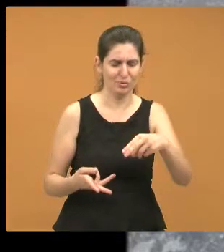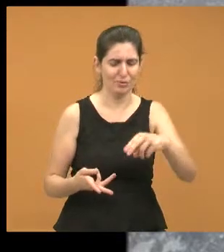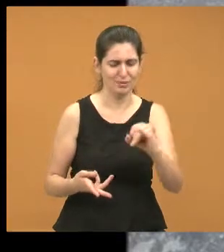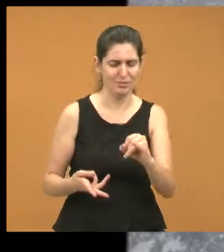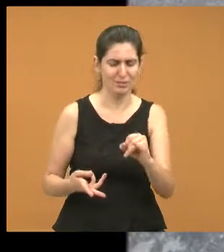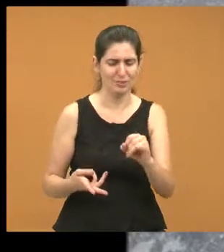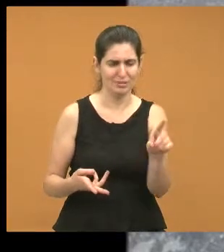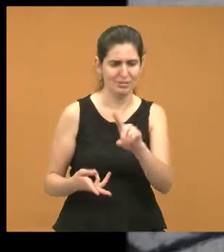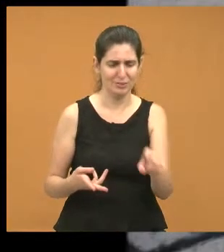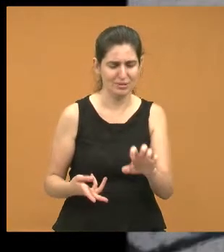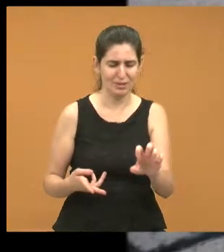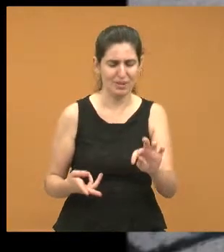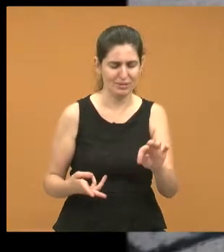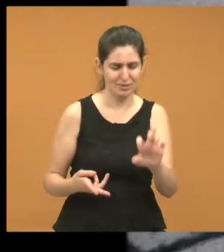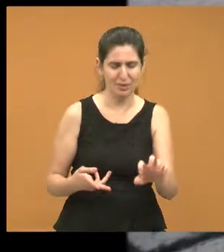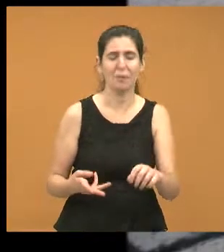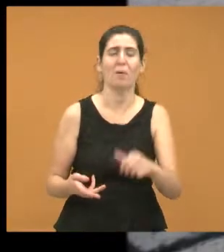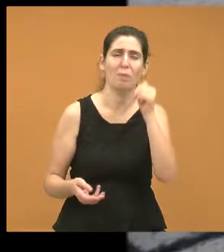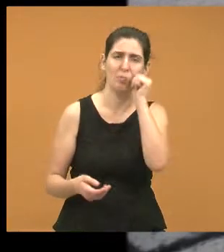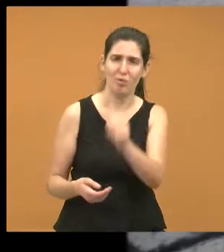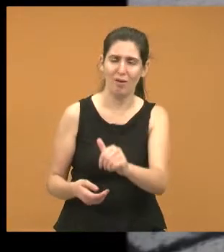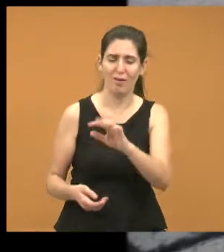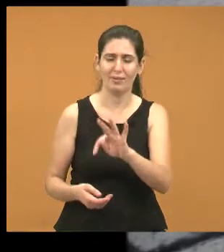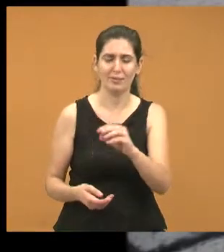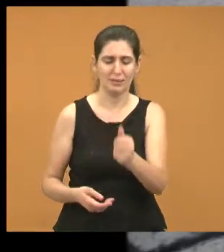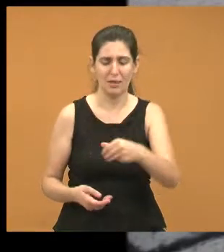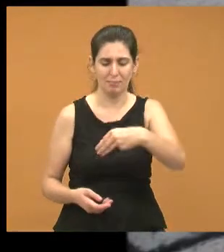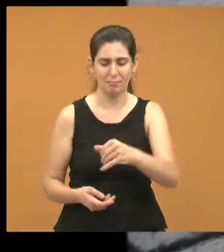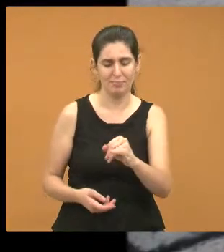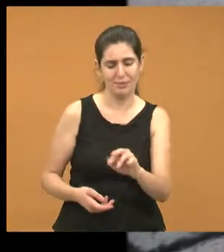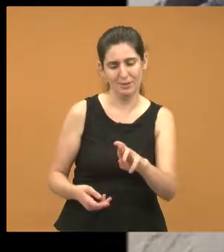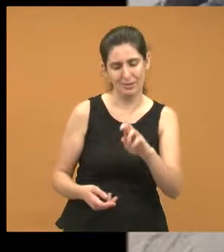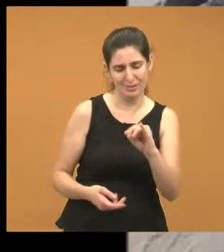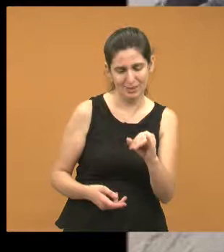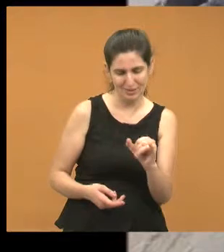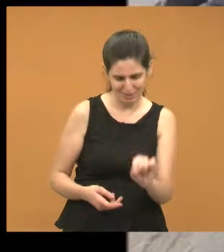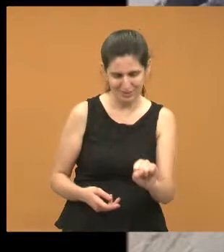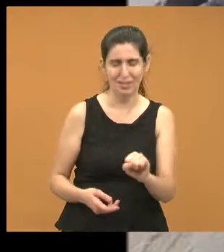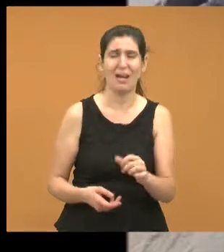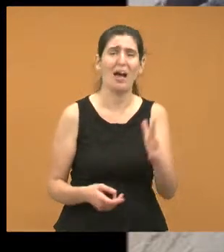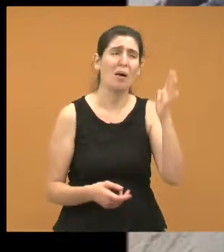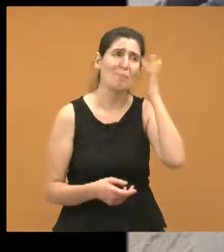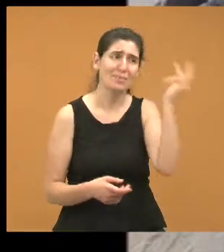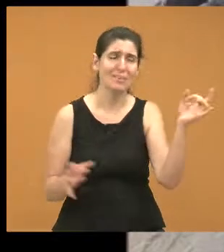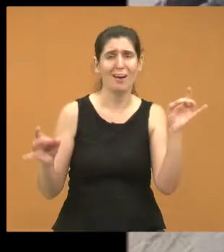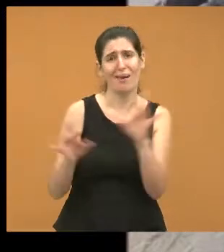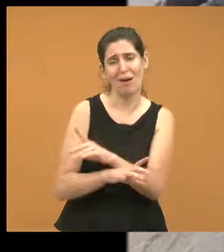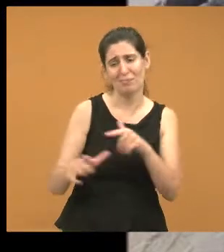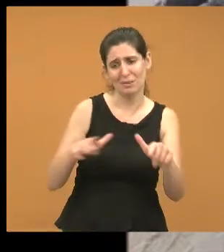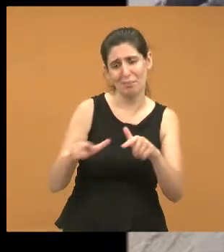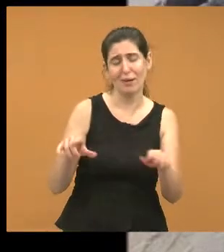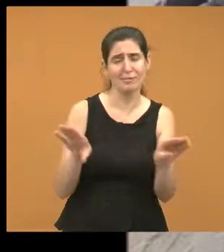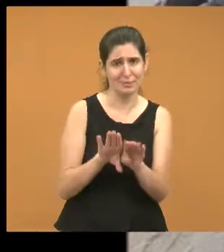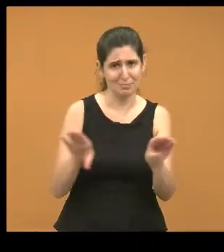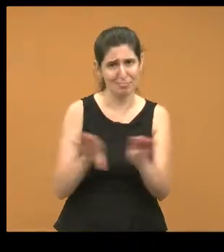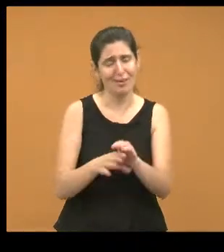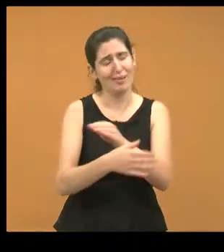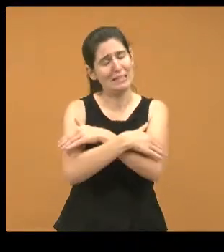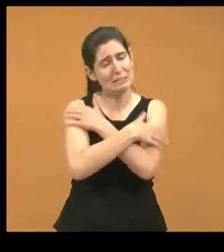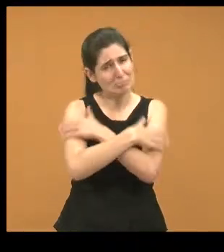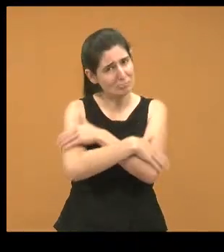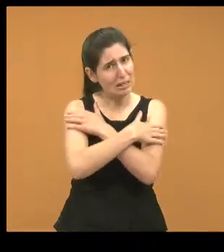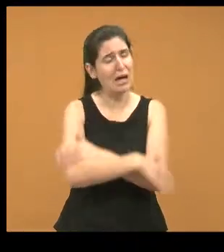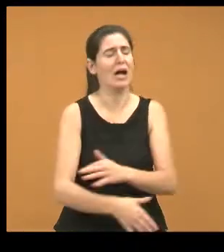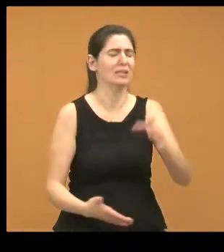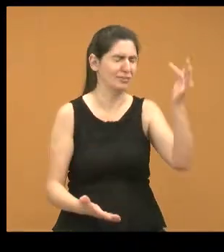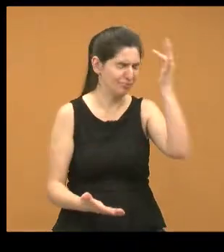a Tamires, que é nossa estagiária também, amanhã, parece que amanhã vence o tempo dela. Tamires, grande abraço, você foi uma pessoa muito fiel a